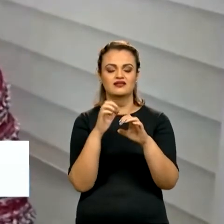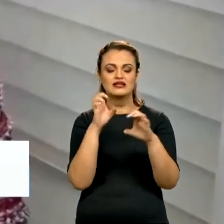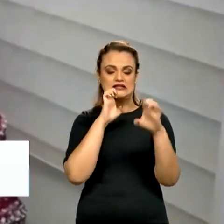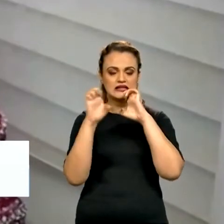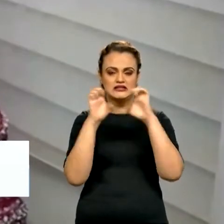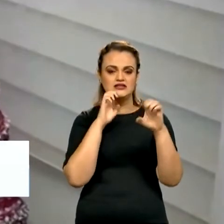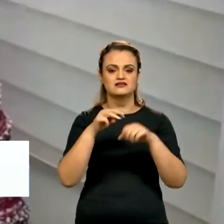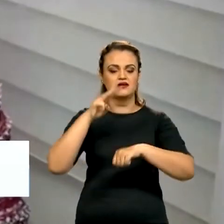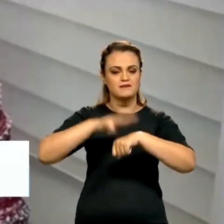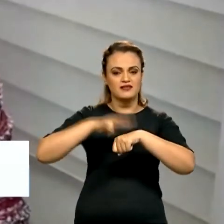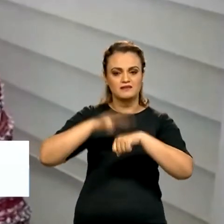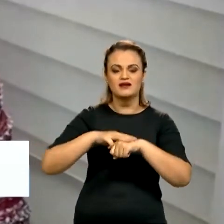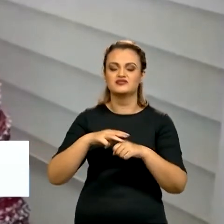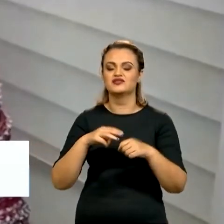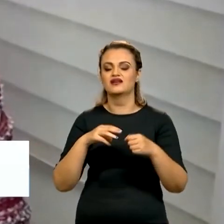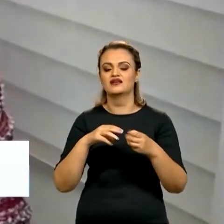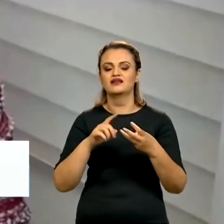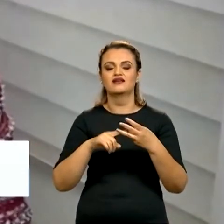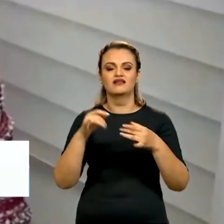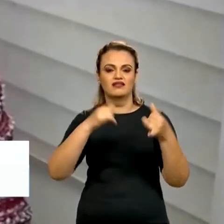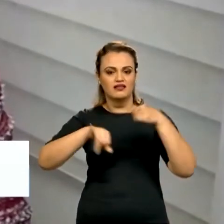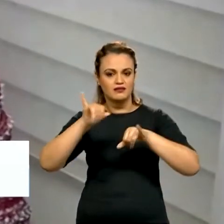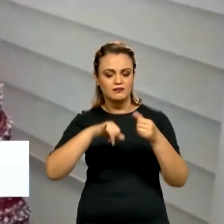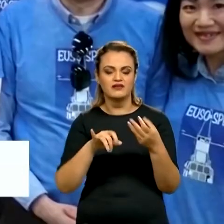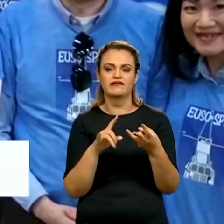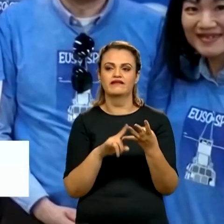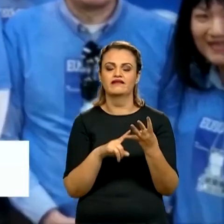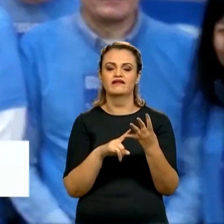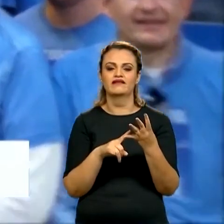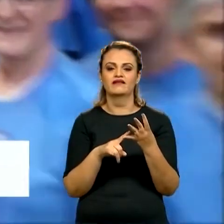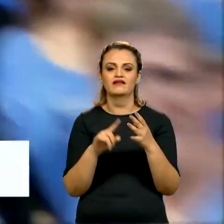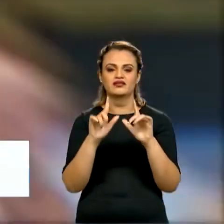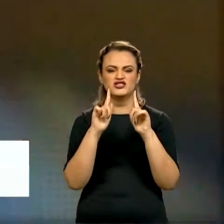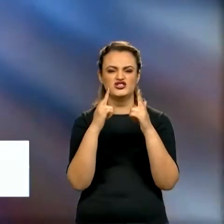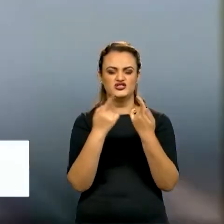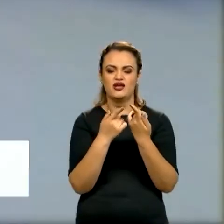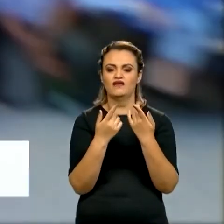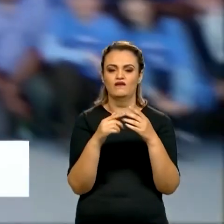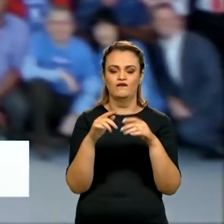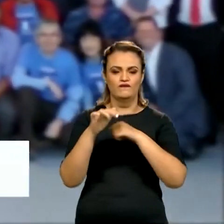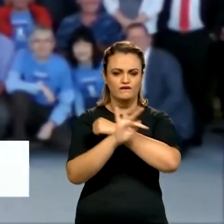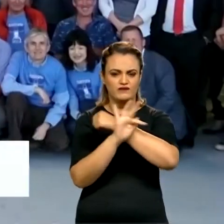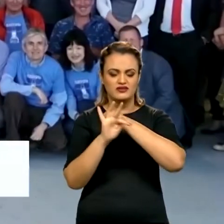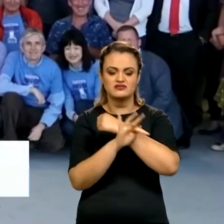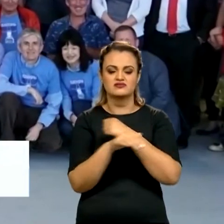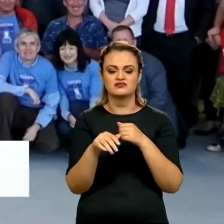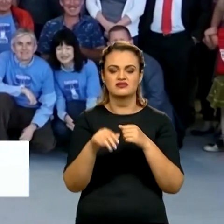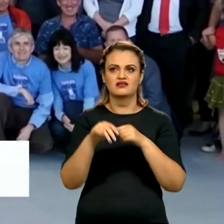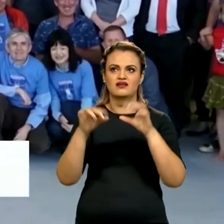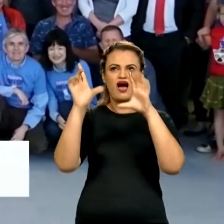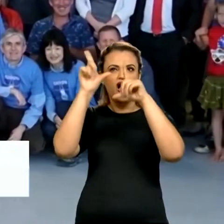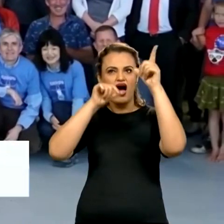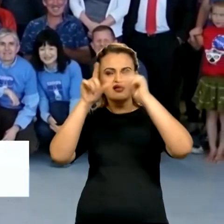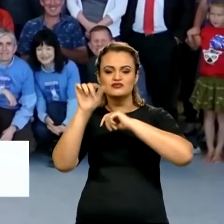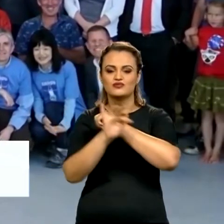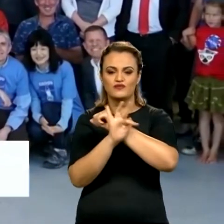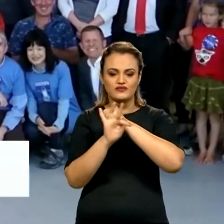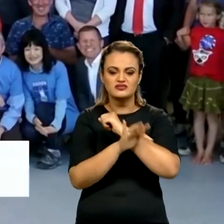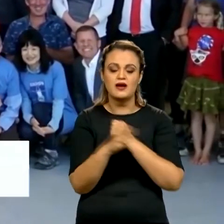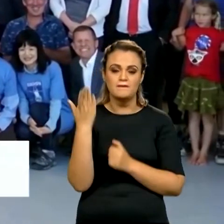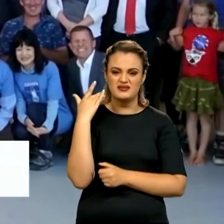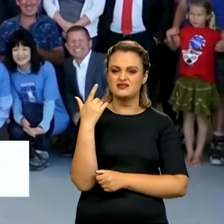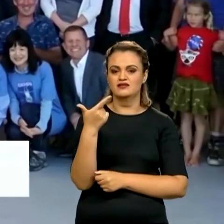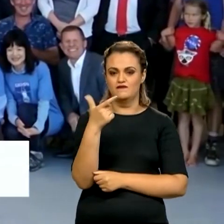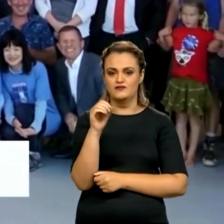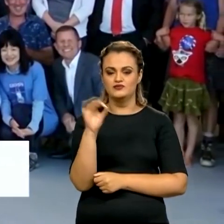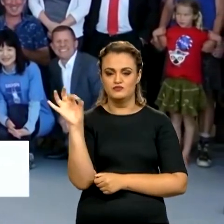junto todo mundo. Matemática, Química, Geofísica e Astrofísica. Há 10 anos atrás era menos de 20% e